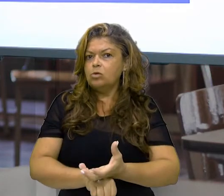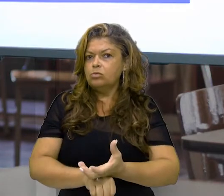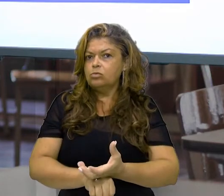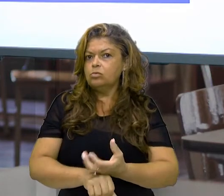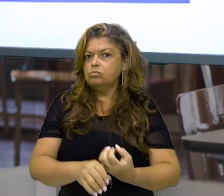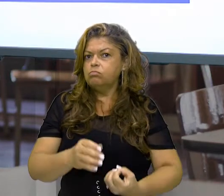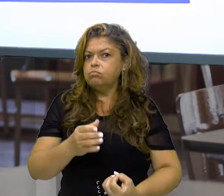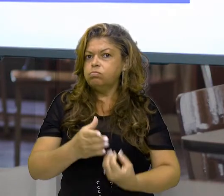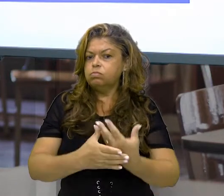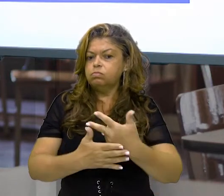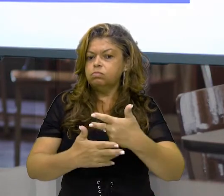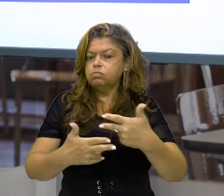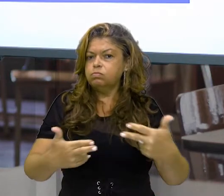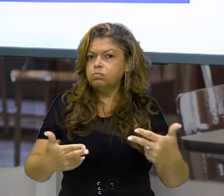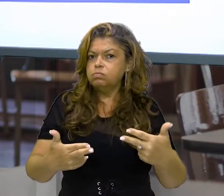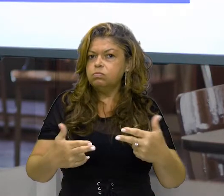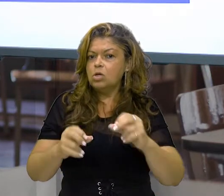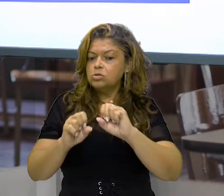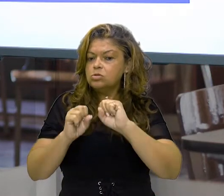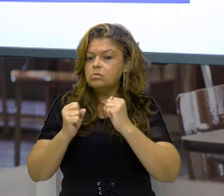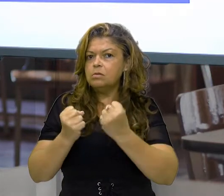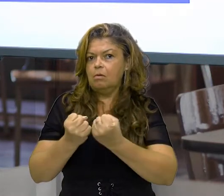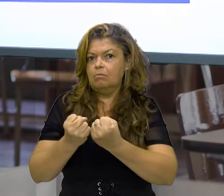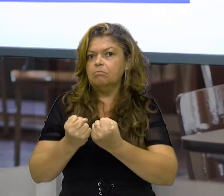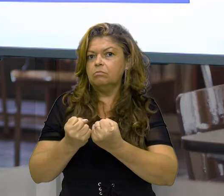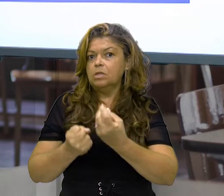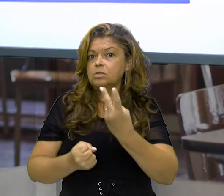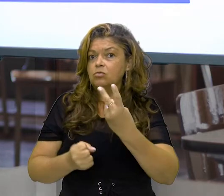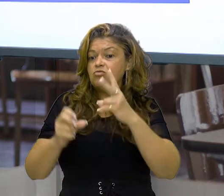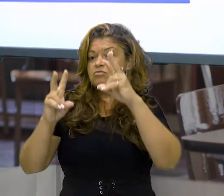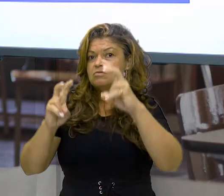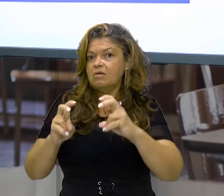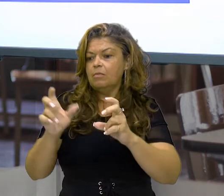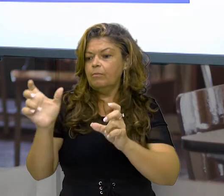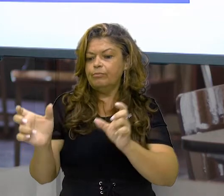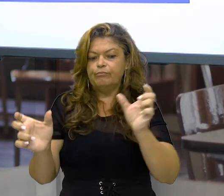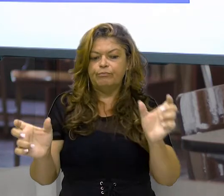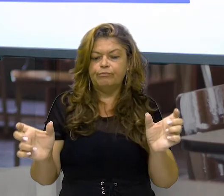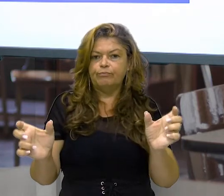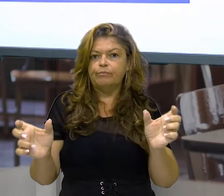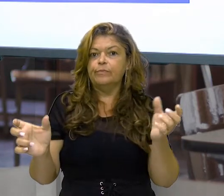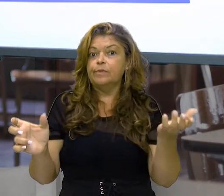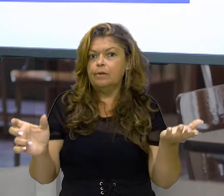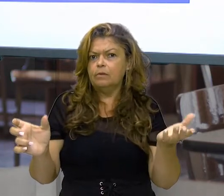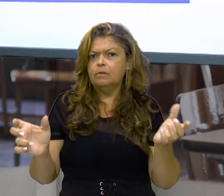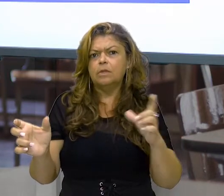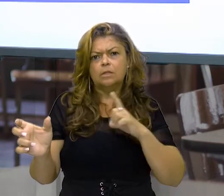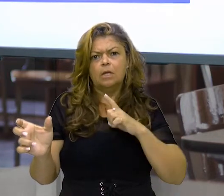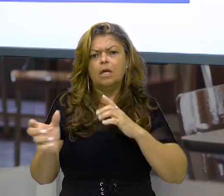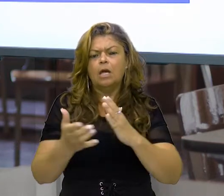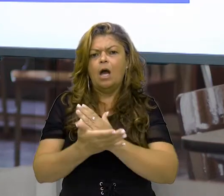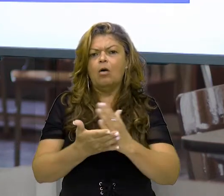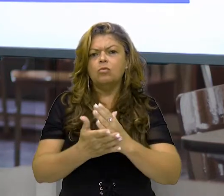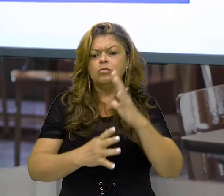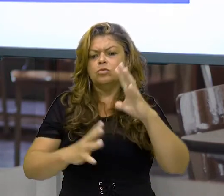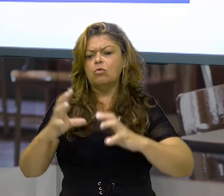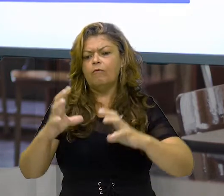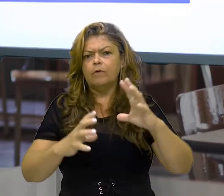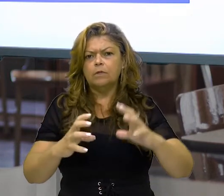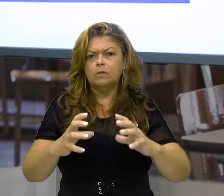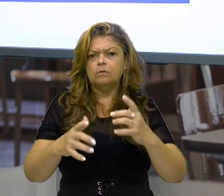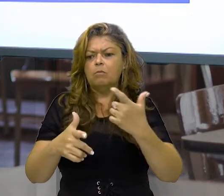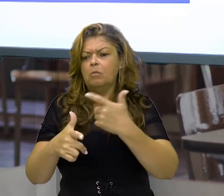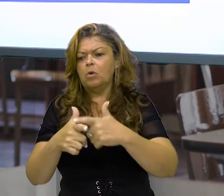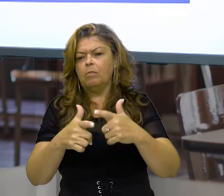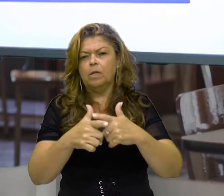já se depara com uma situação aí dessas que gera alguns conflitos, que a gente precisa entender e